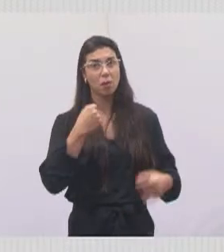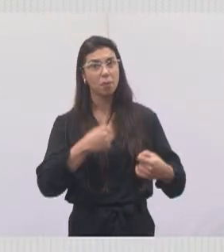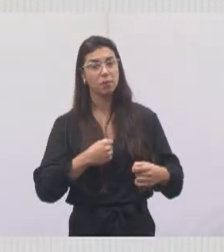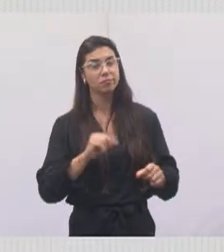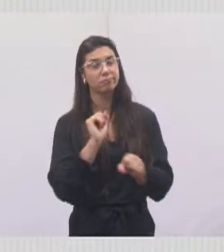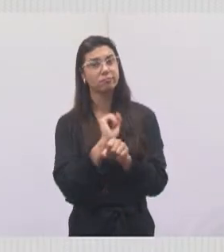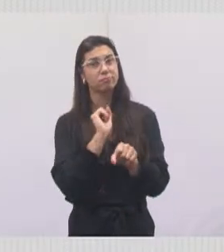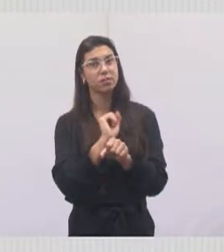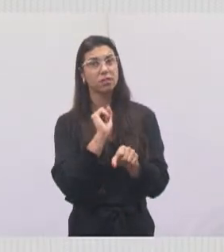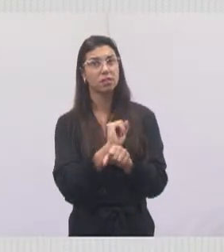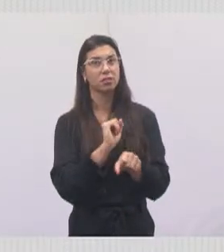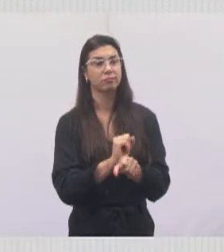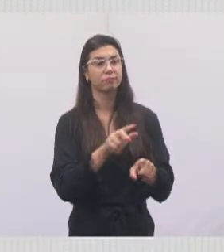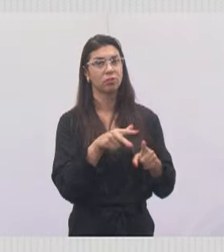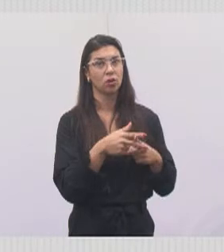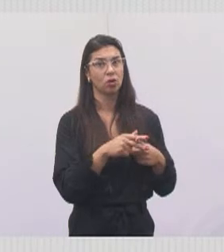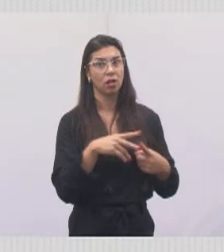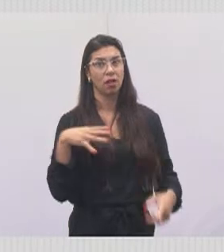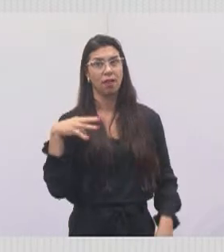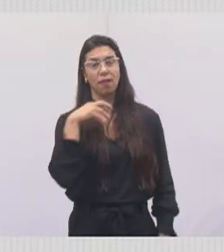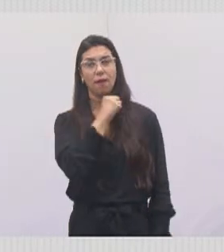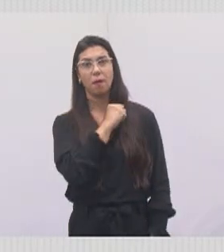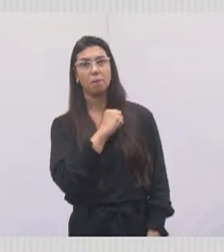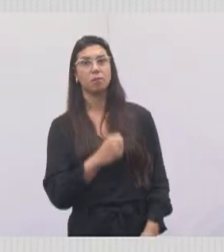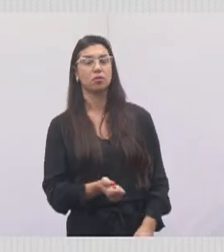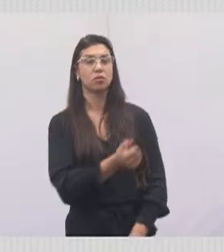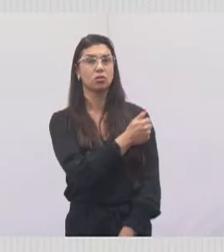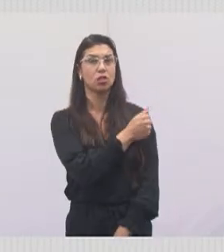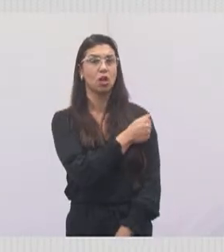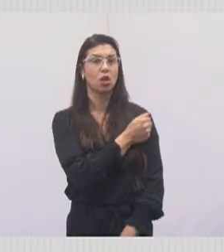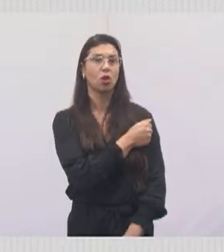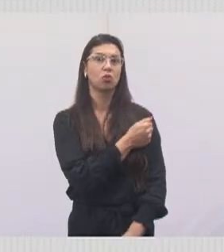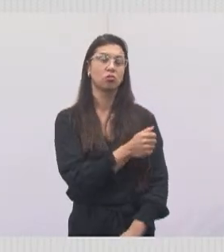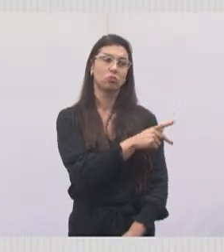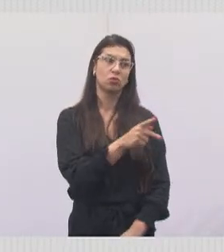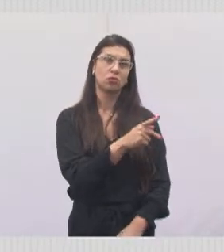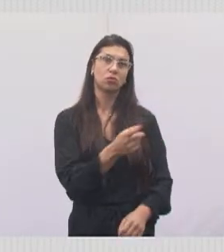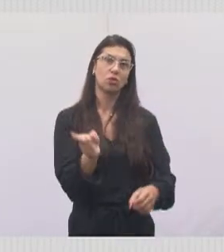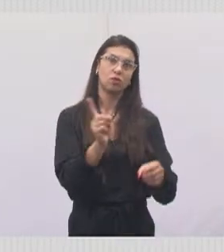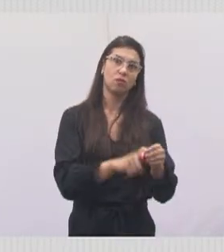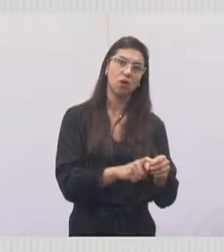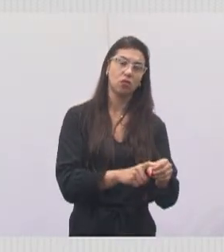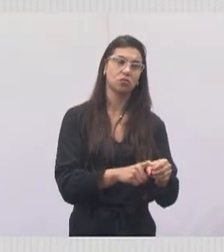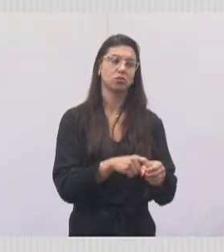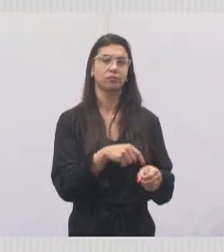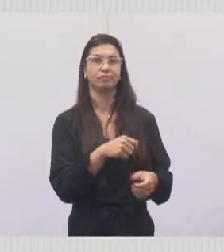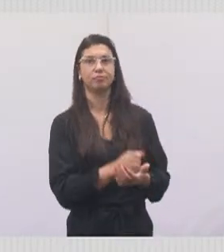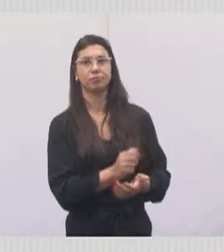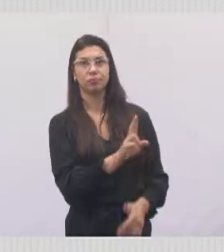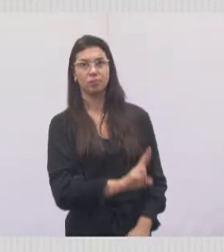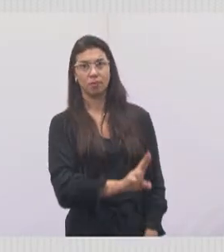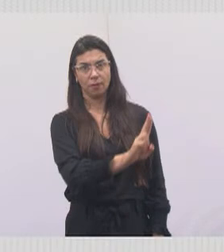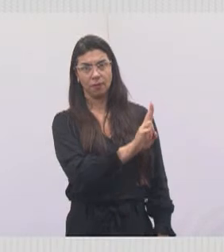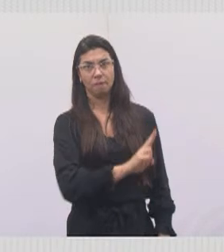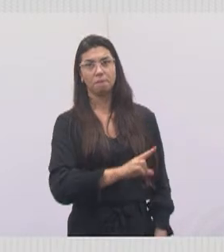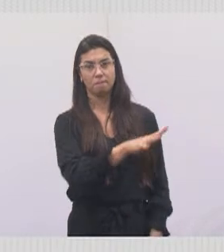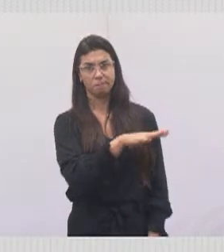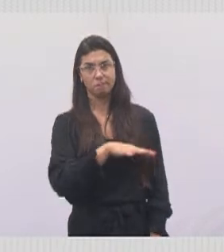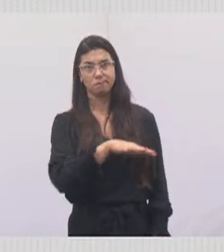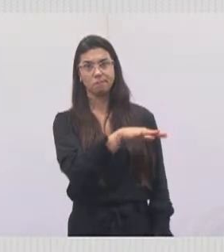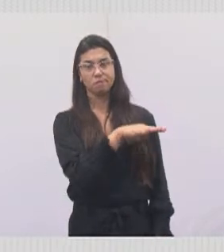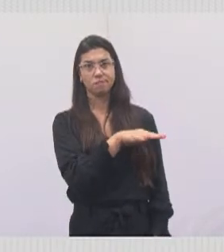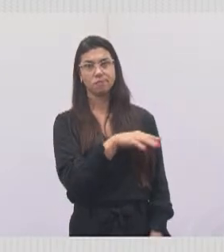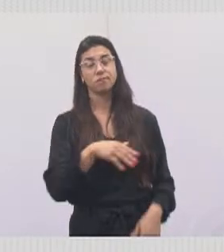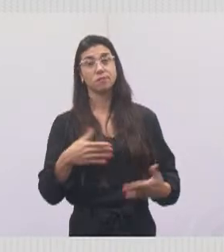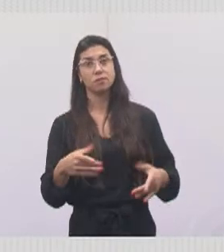rapidamente seja feita a manutenção nessa quadra para que os alunos, os professores, os trabalhadores que estão por ali utilizem da melhor forma